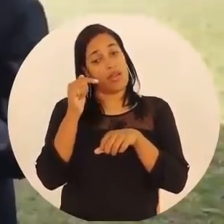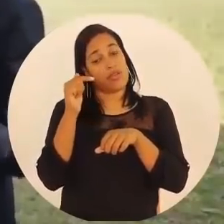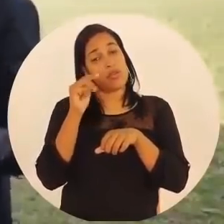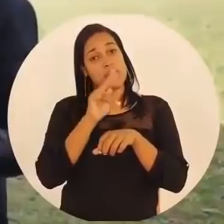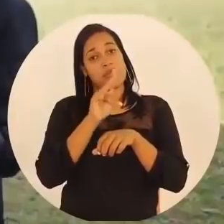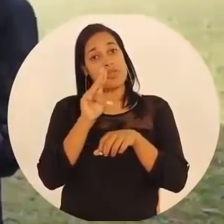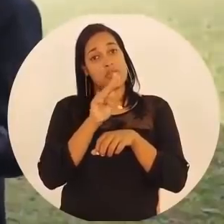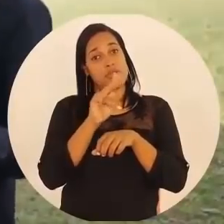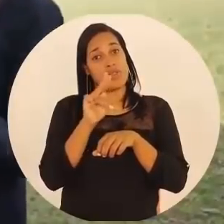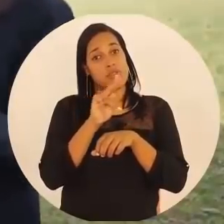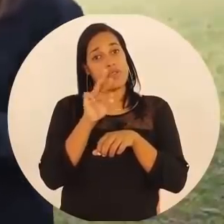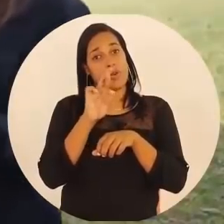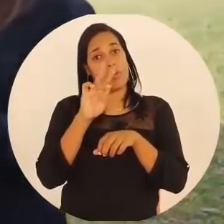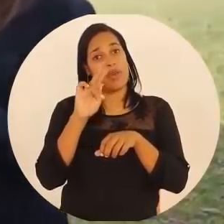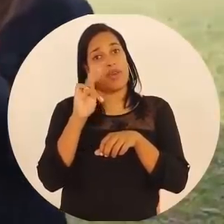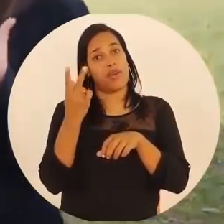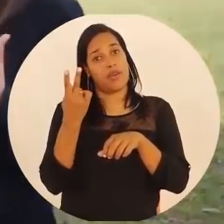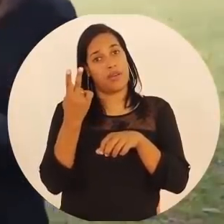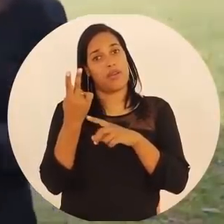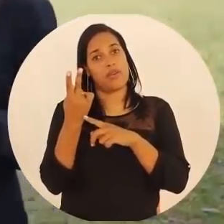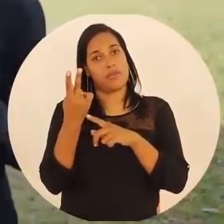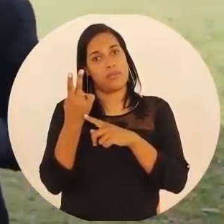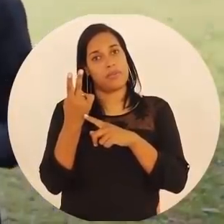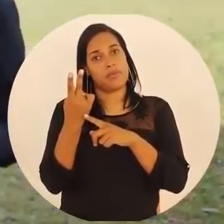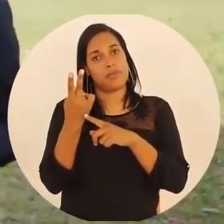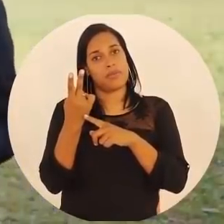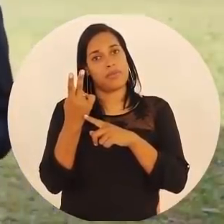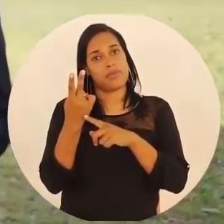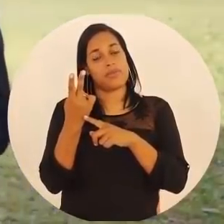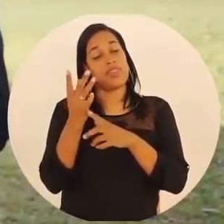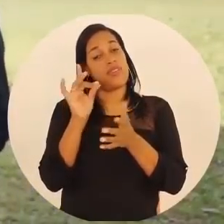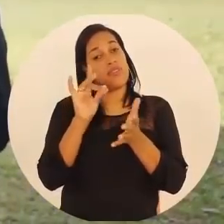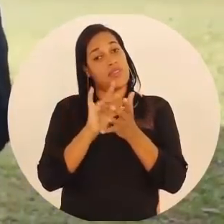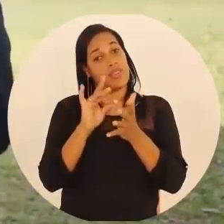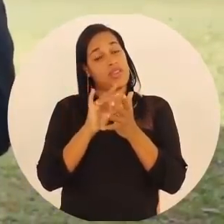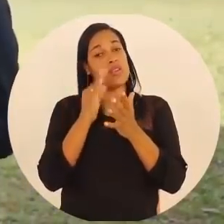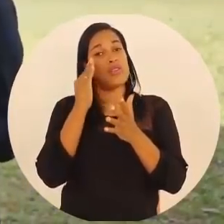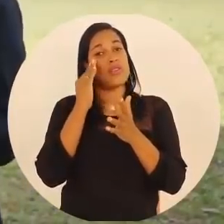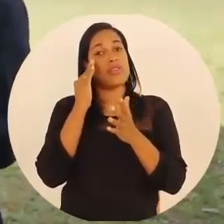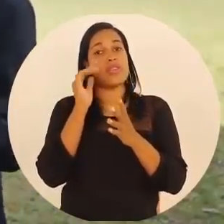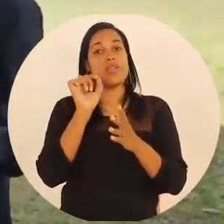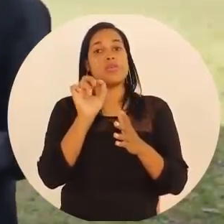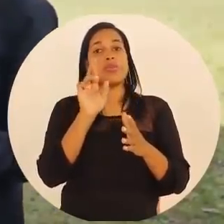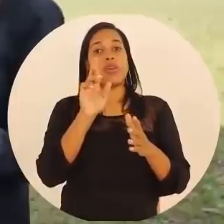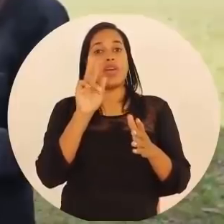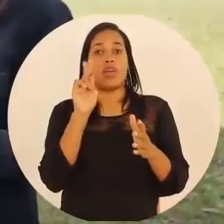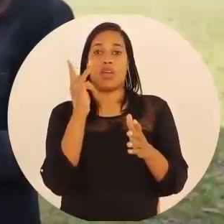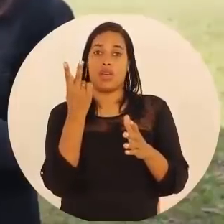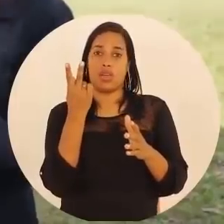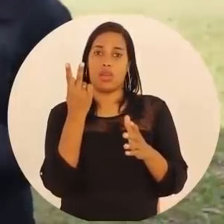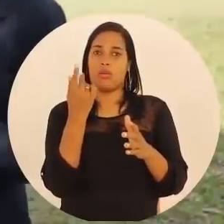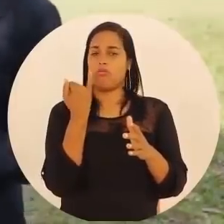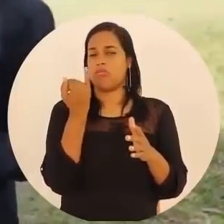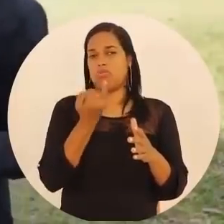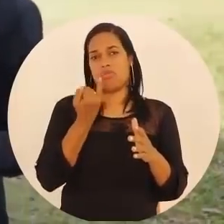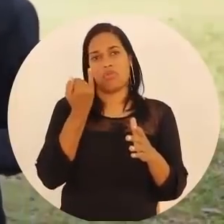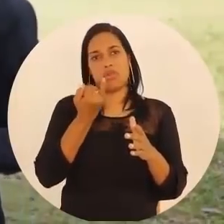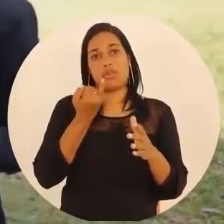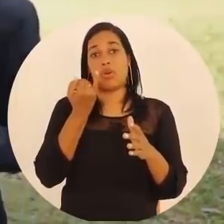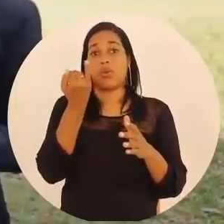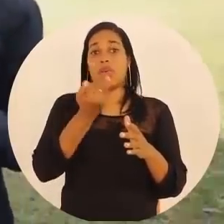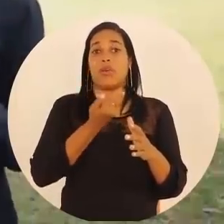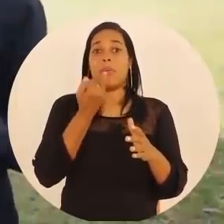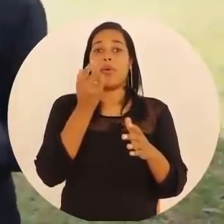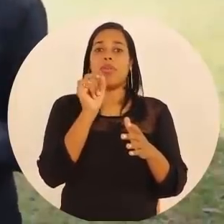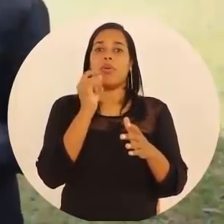esse nome do setor de RH e na verdade nós concluímos que o nome do setor de RH é o que menos importa. O que mais importa